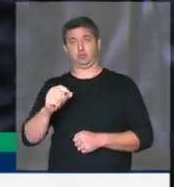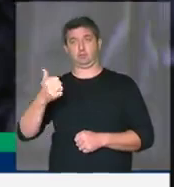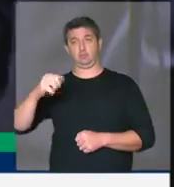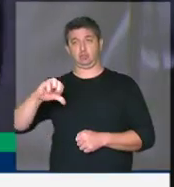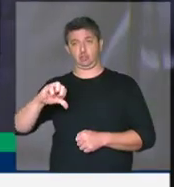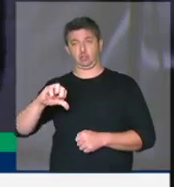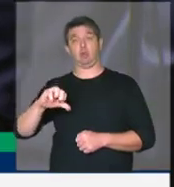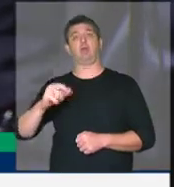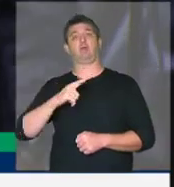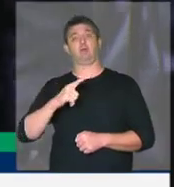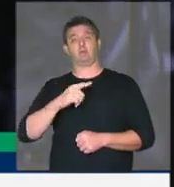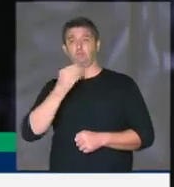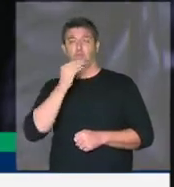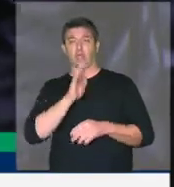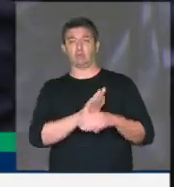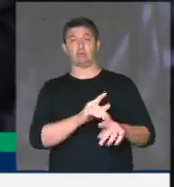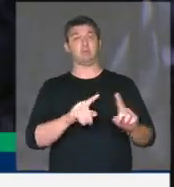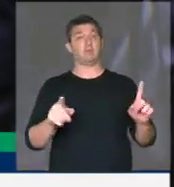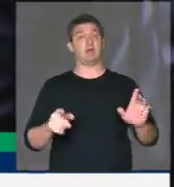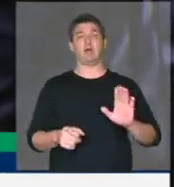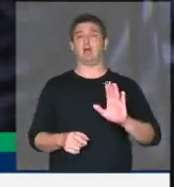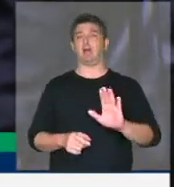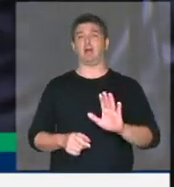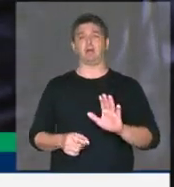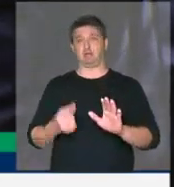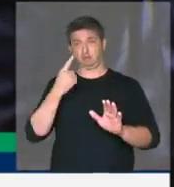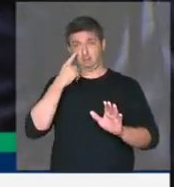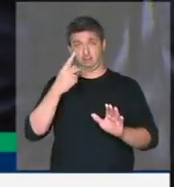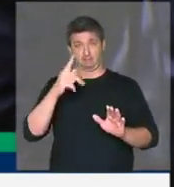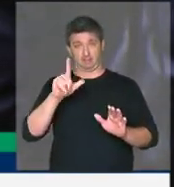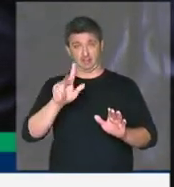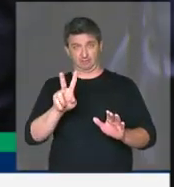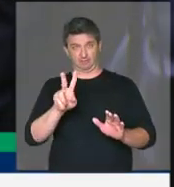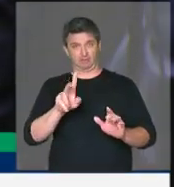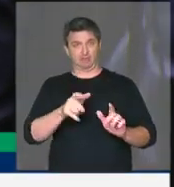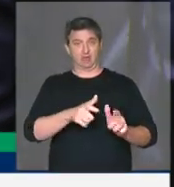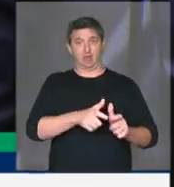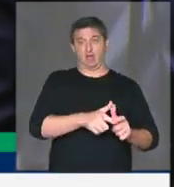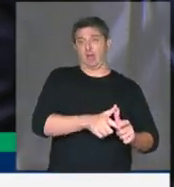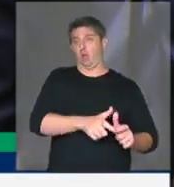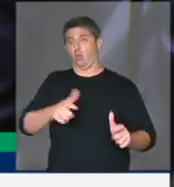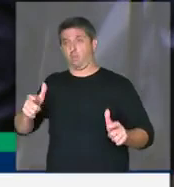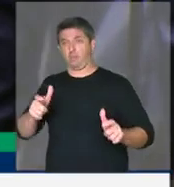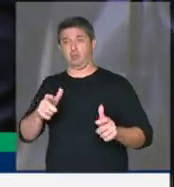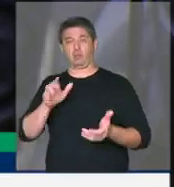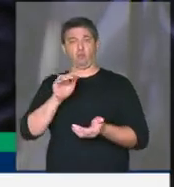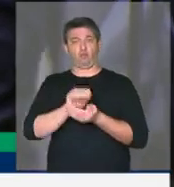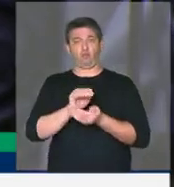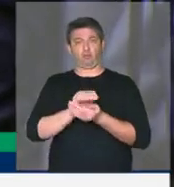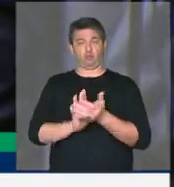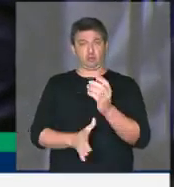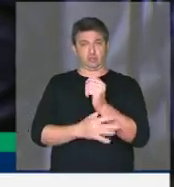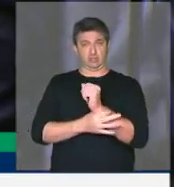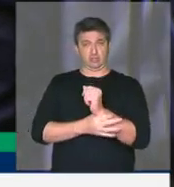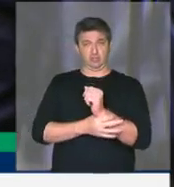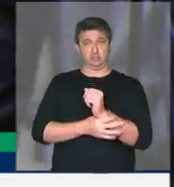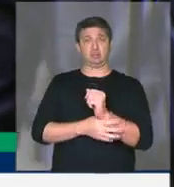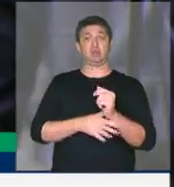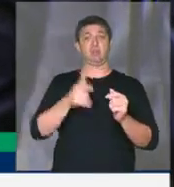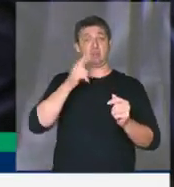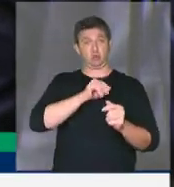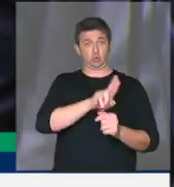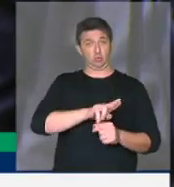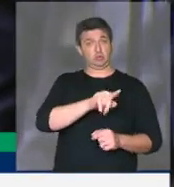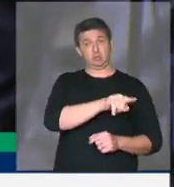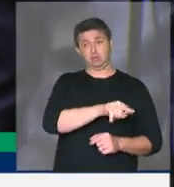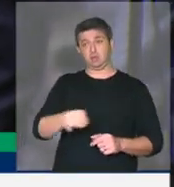sim ter subvenções. Mas o que nós vemos aqui é que o PLV ainda amplia o escopo do Fundo Garantidor Solidário para que ele possa ser